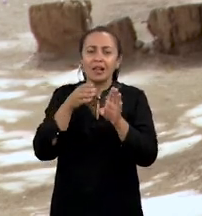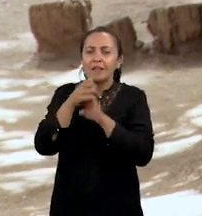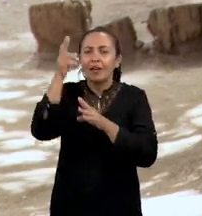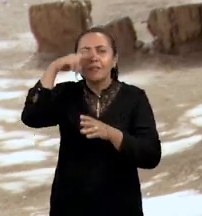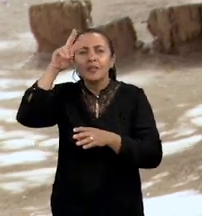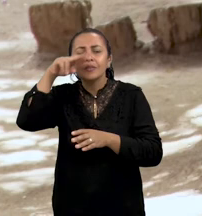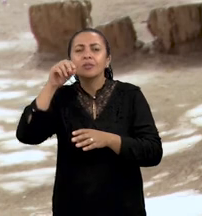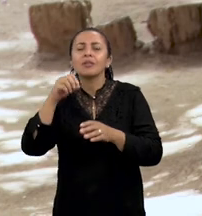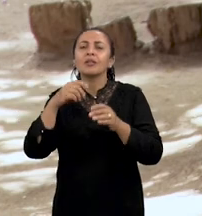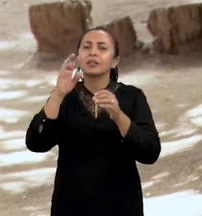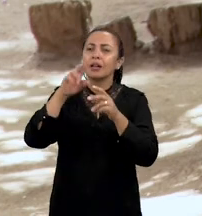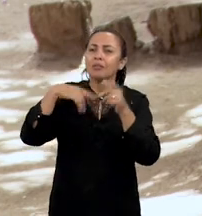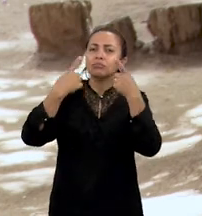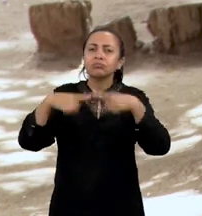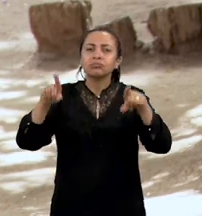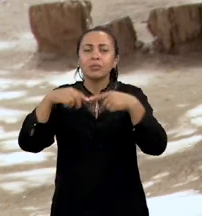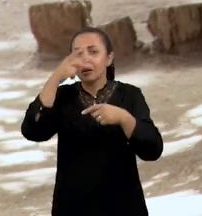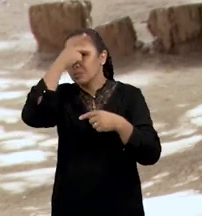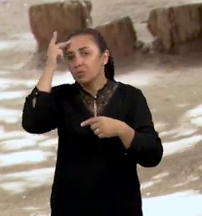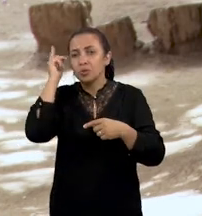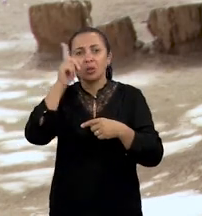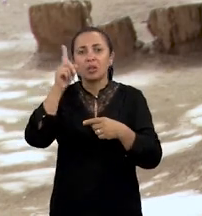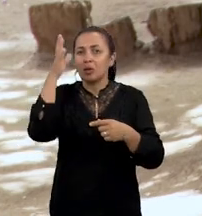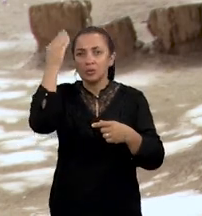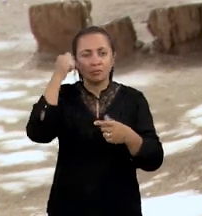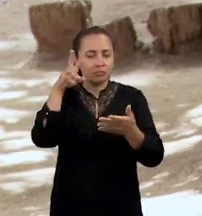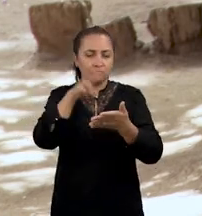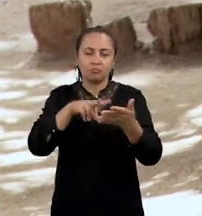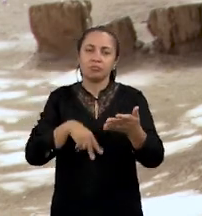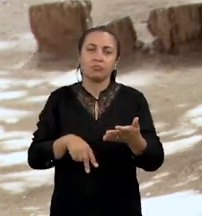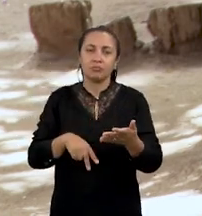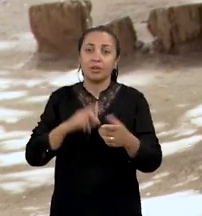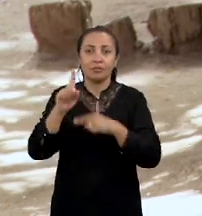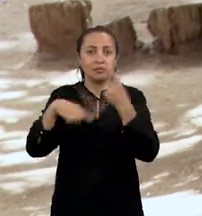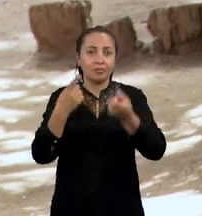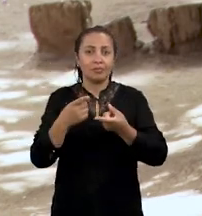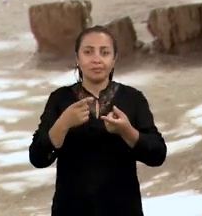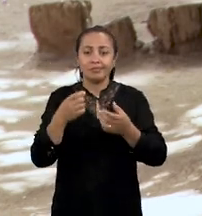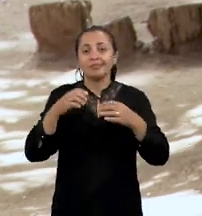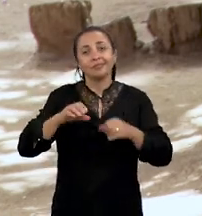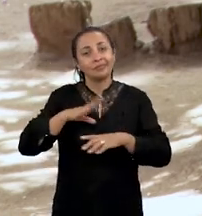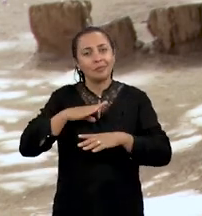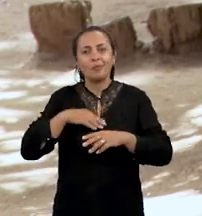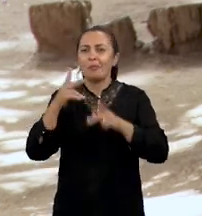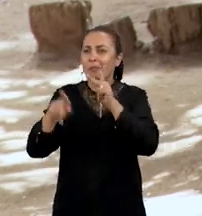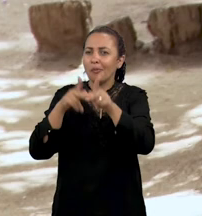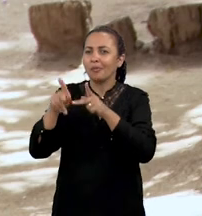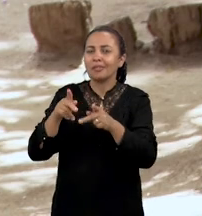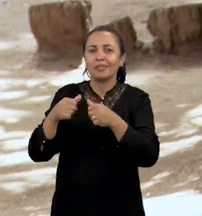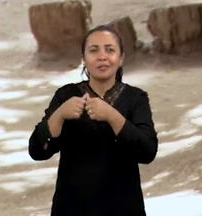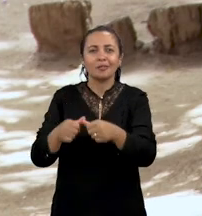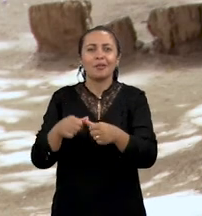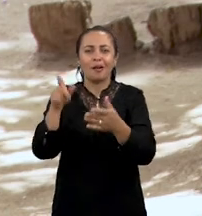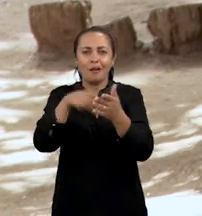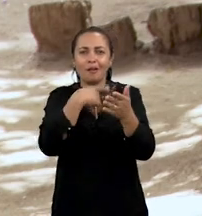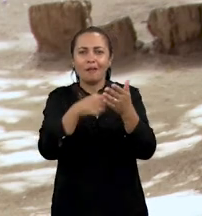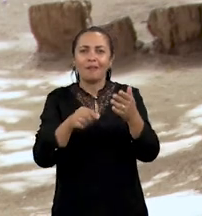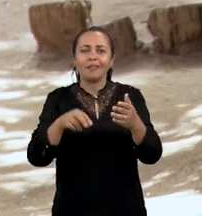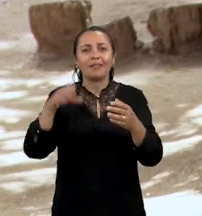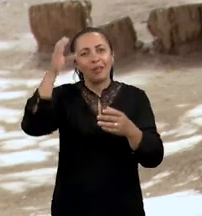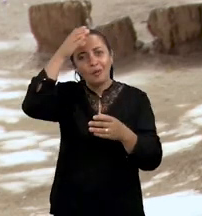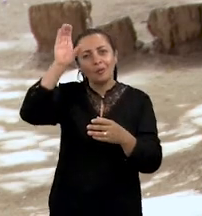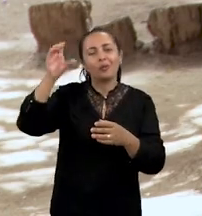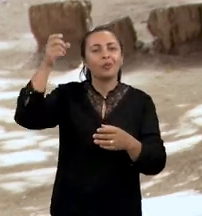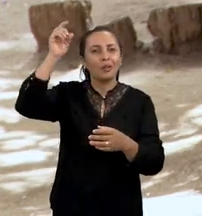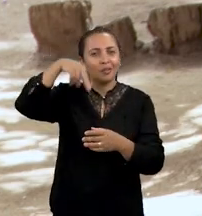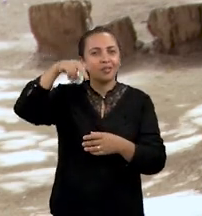de rimas para as pessoas que não sabiam ler. De lá para cá, o estilo se popularizou e se tornou uma das marcas registradas da